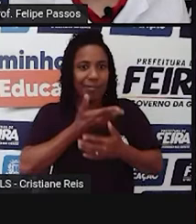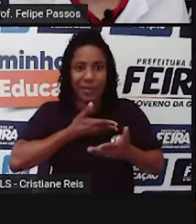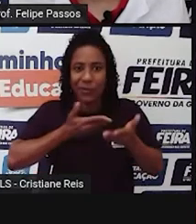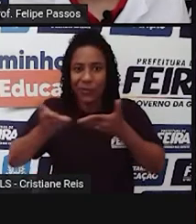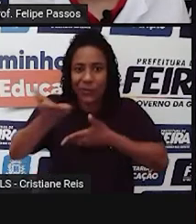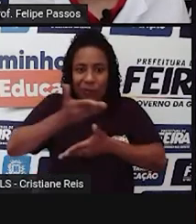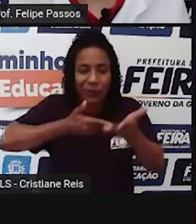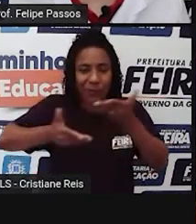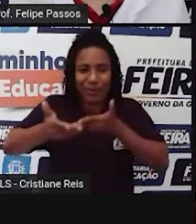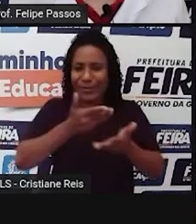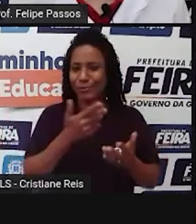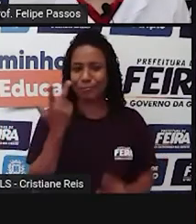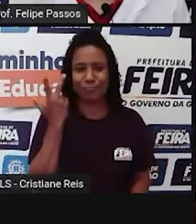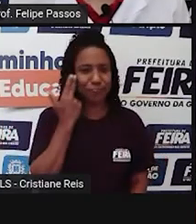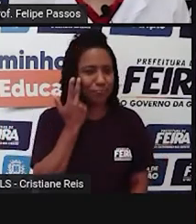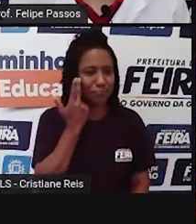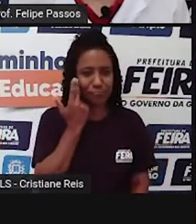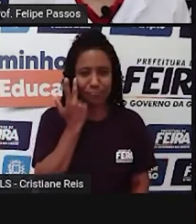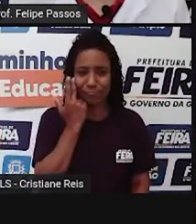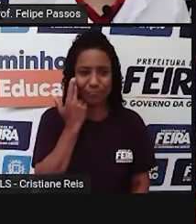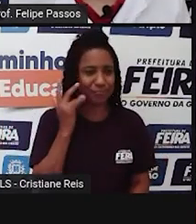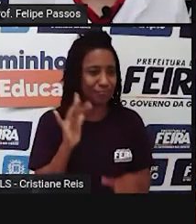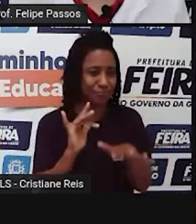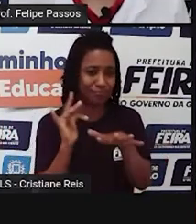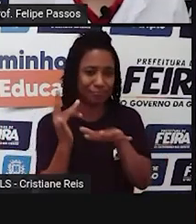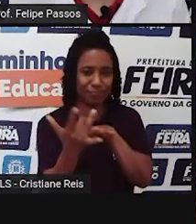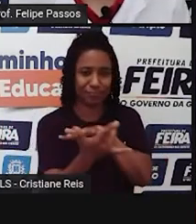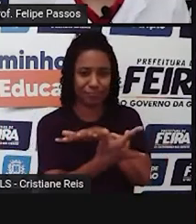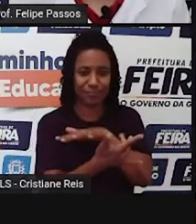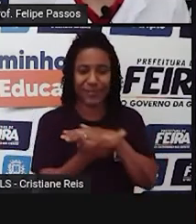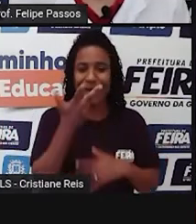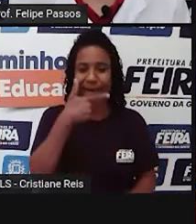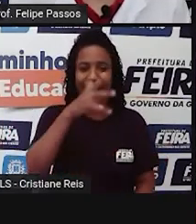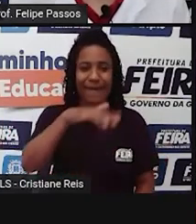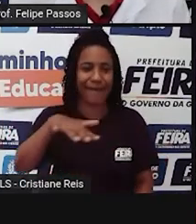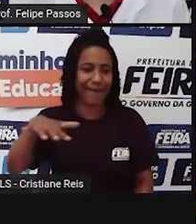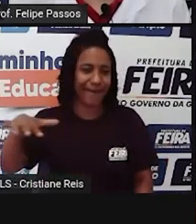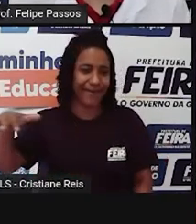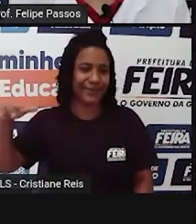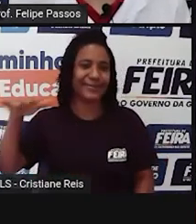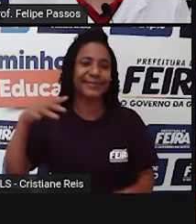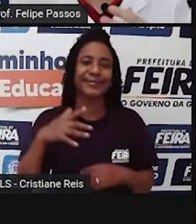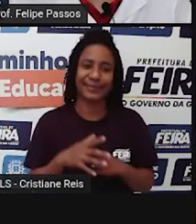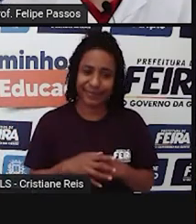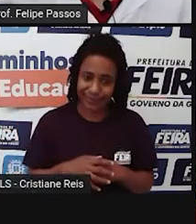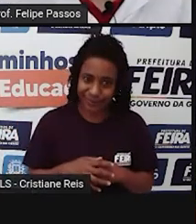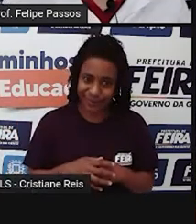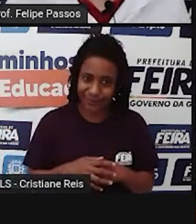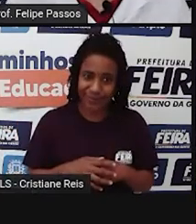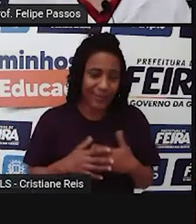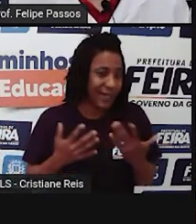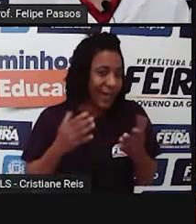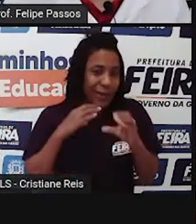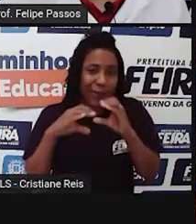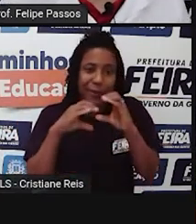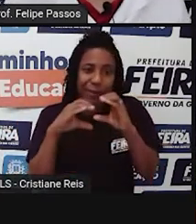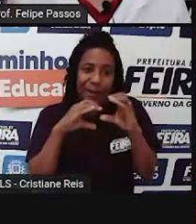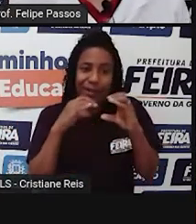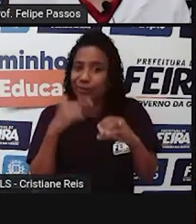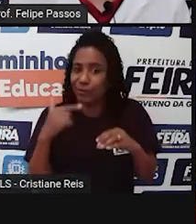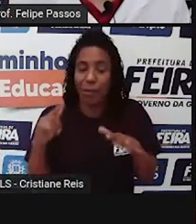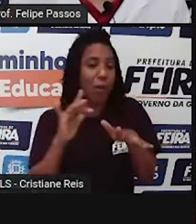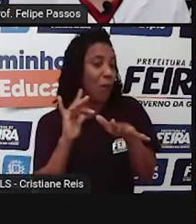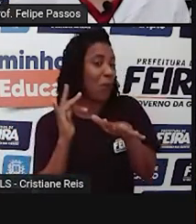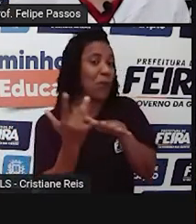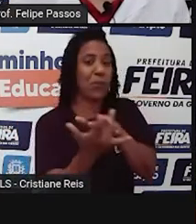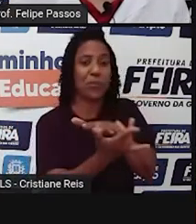Hoje em dia, a coisa mais comum é a rede social, né? Criança tem rede social, muitas vezes em idades que ela nem sabe se comunicar direito, já tem uma